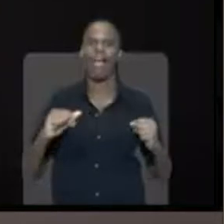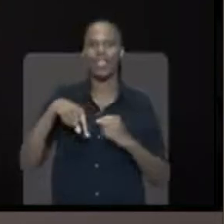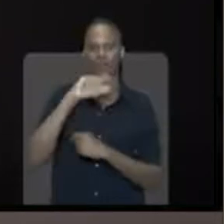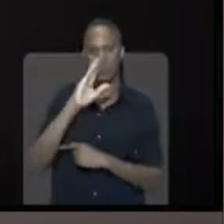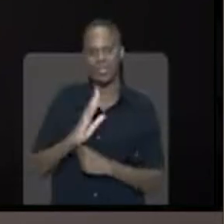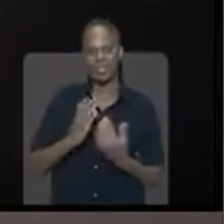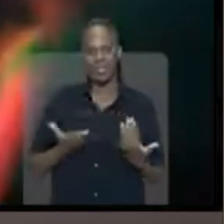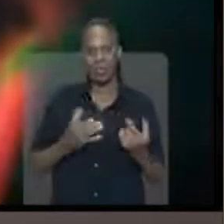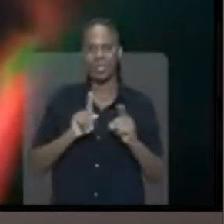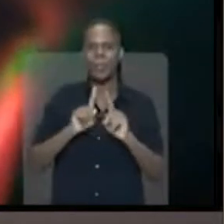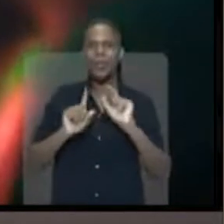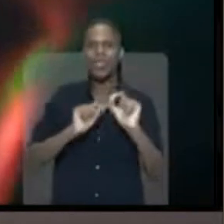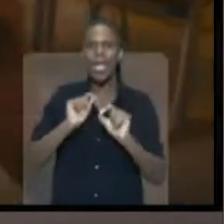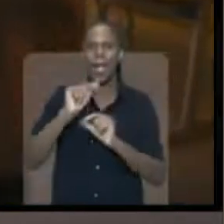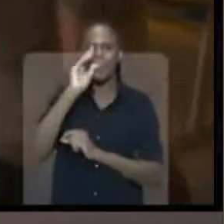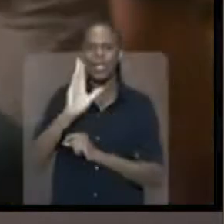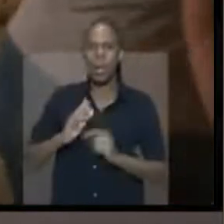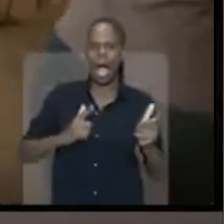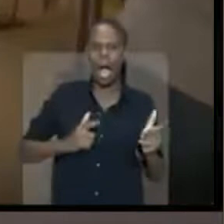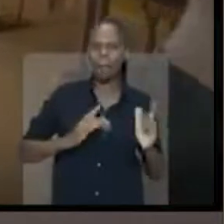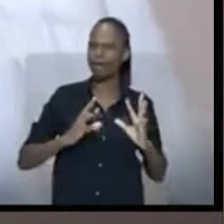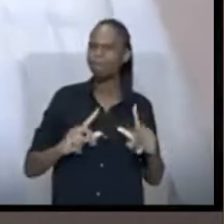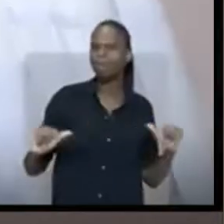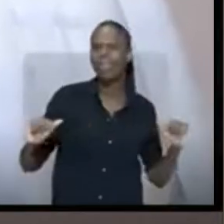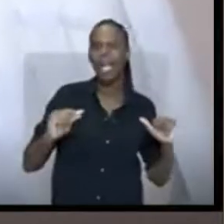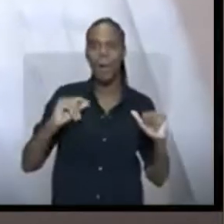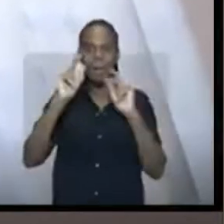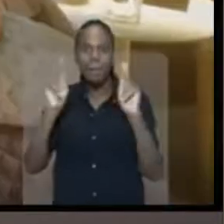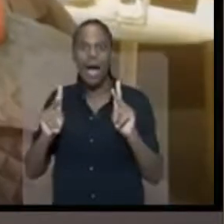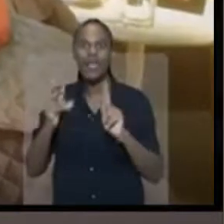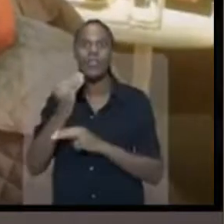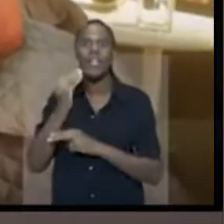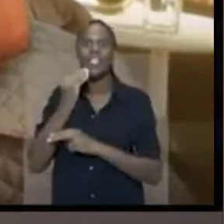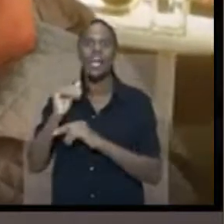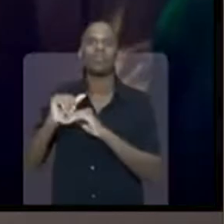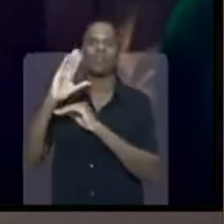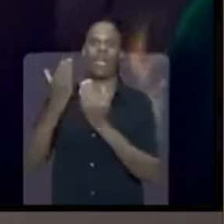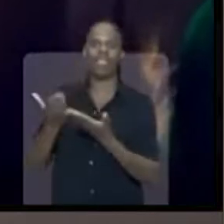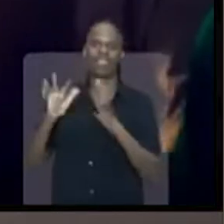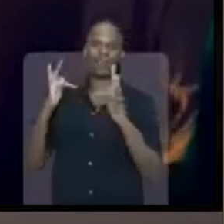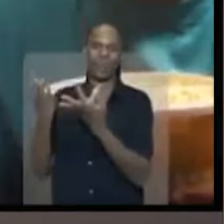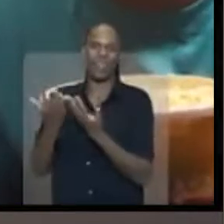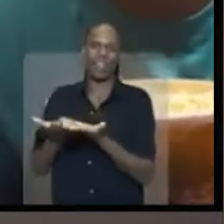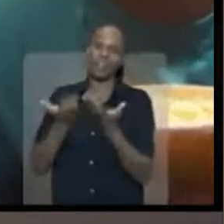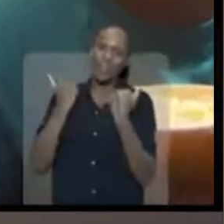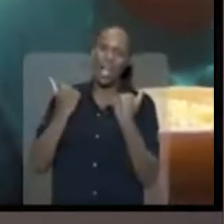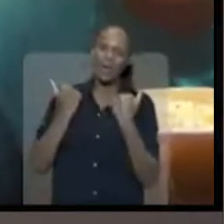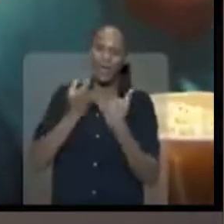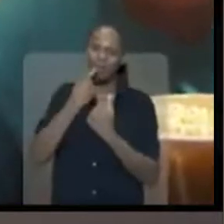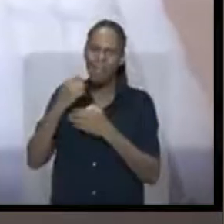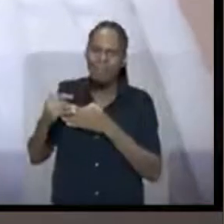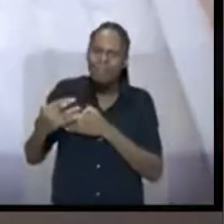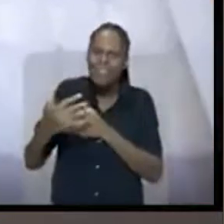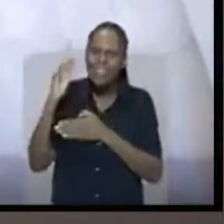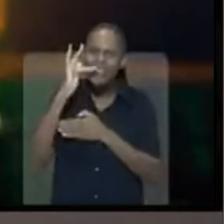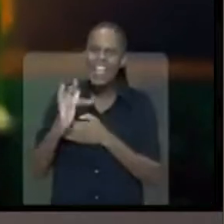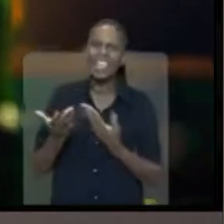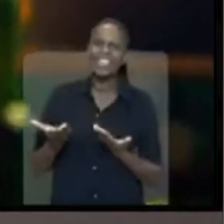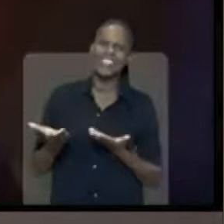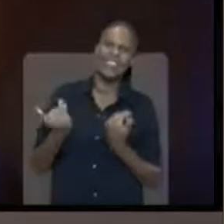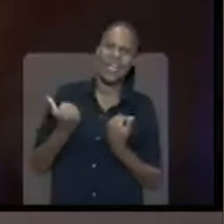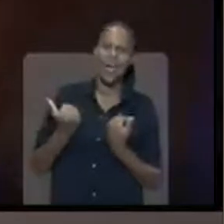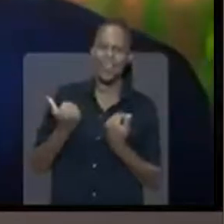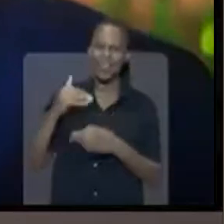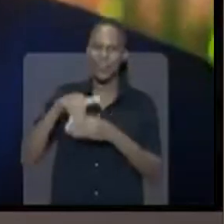e o ódio que tomaram conta do país. Fazer um Brasil sem armas, de paz e oportunidades para as famílias. Vamos lá, falta